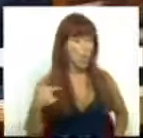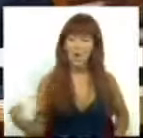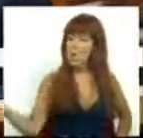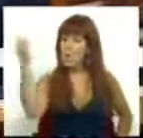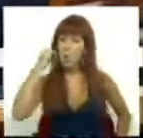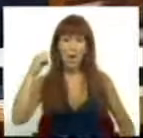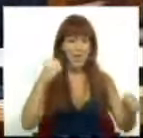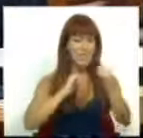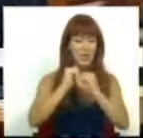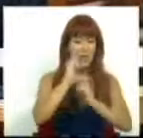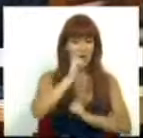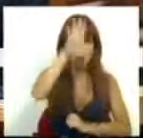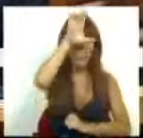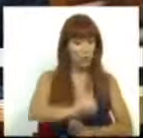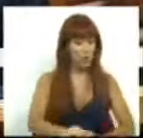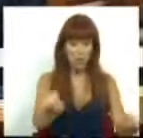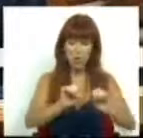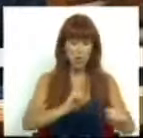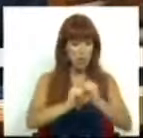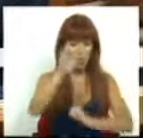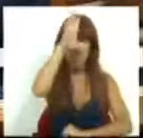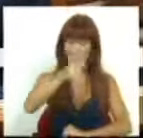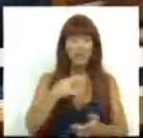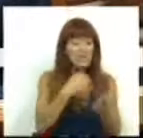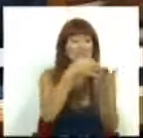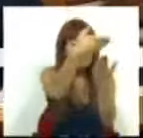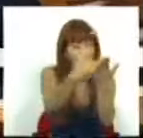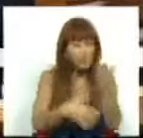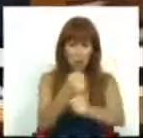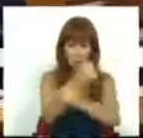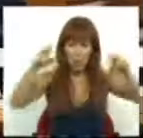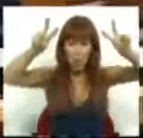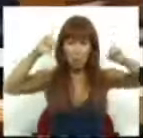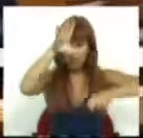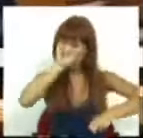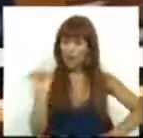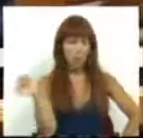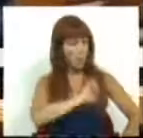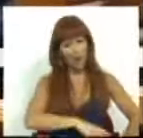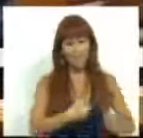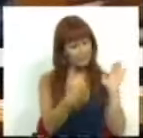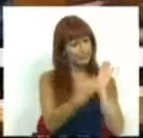não há nenhum documento do Governo, em nenhum documento do Governo, referência a gorduras do Estado.